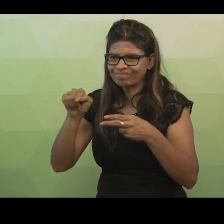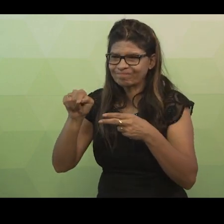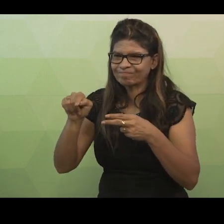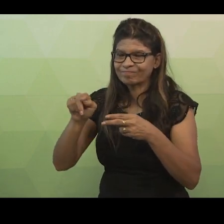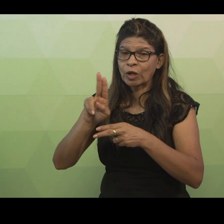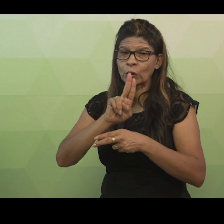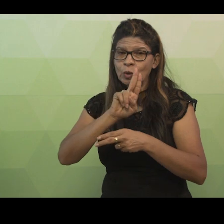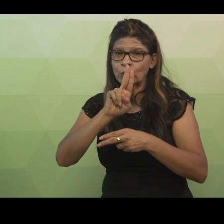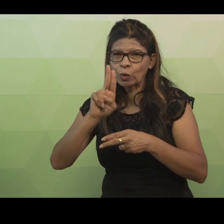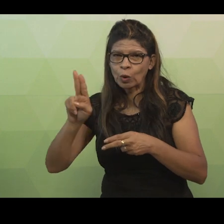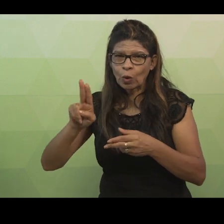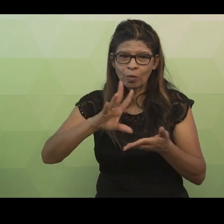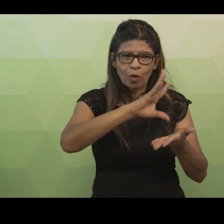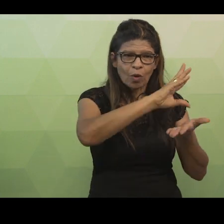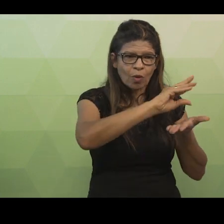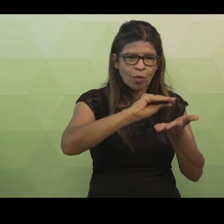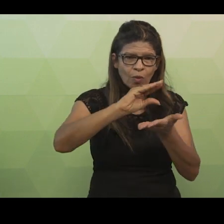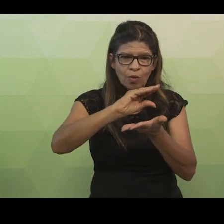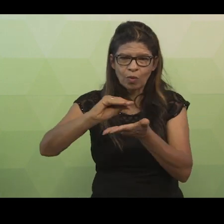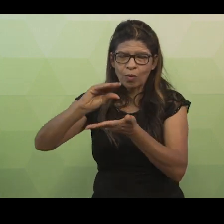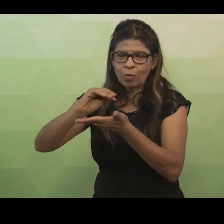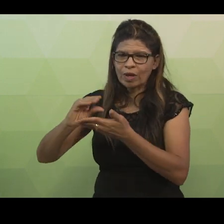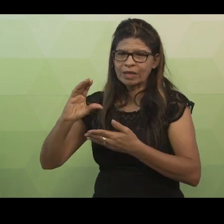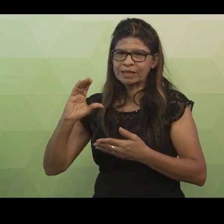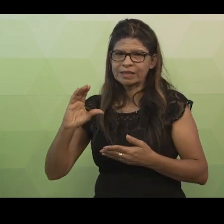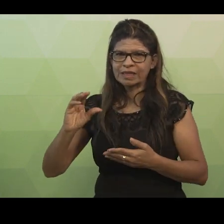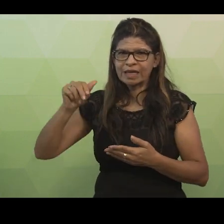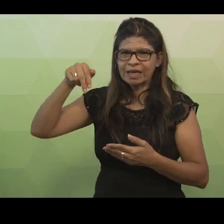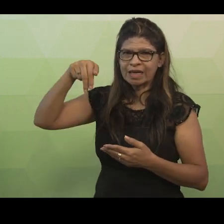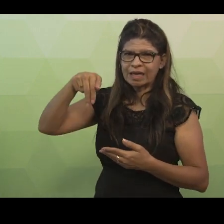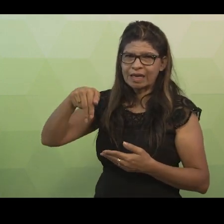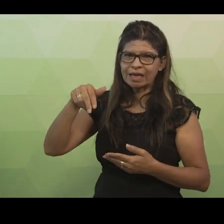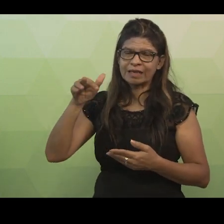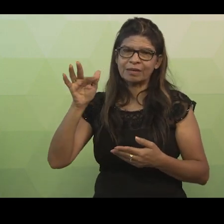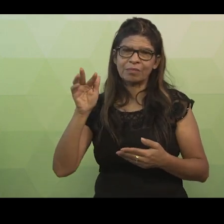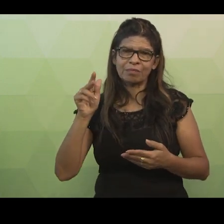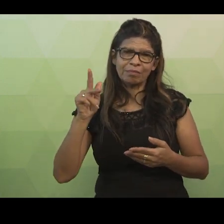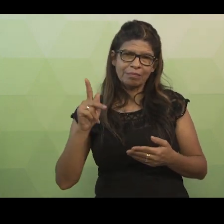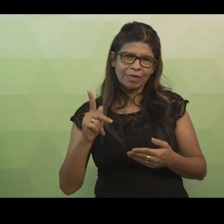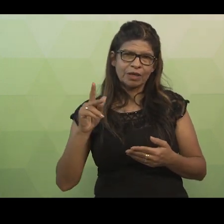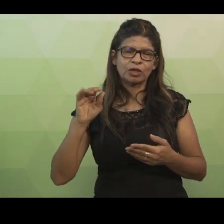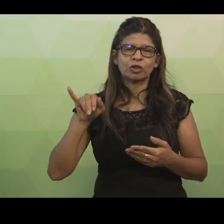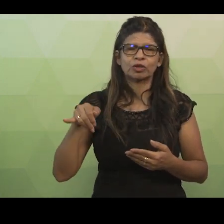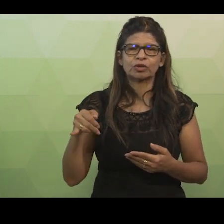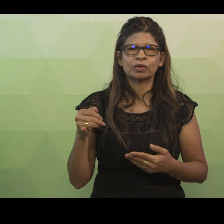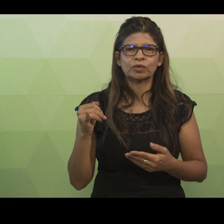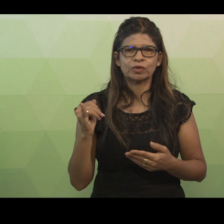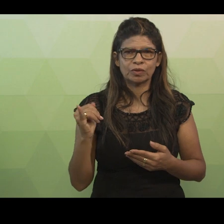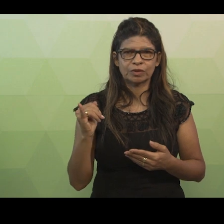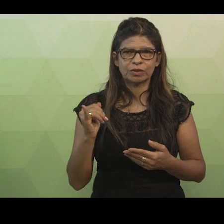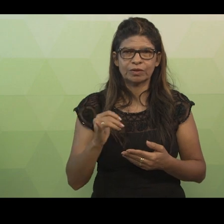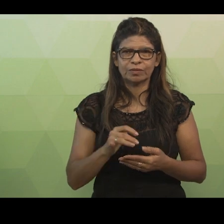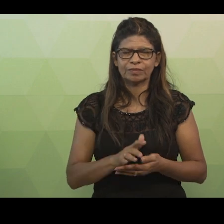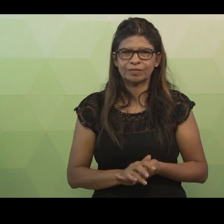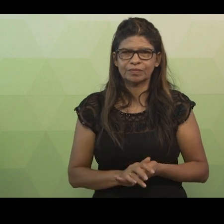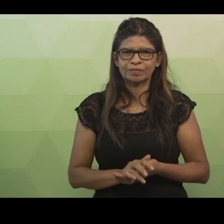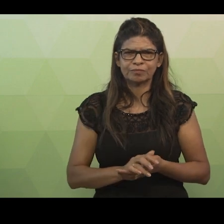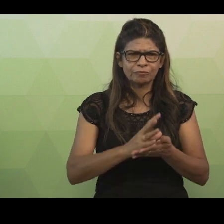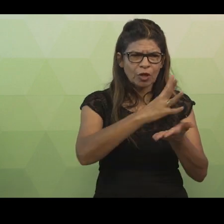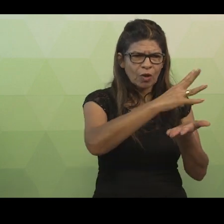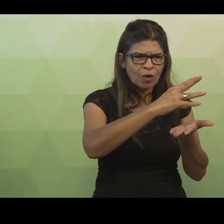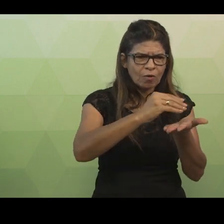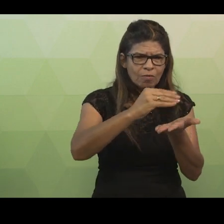classe pessoa, e CNPJ, atributo específico dessa classe. Esta herança